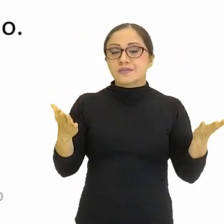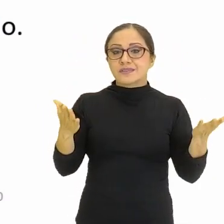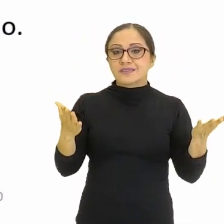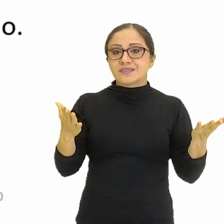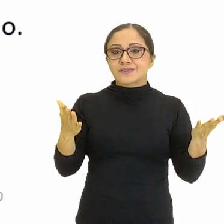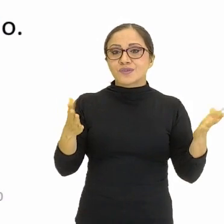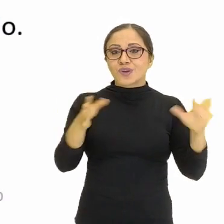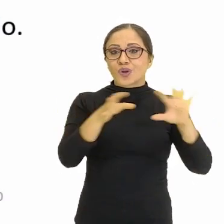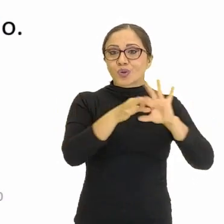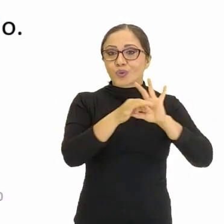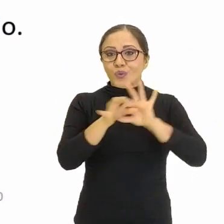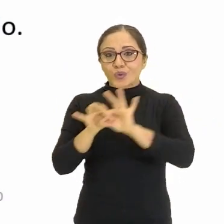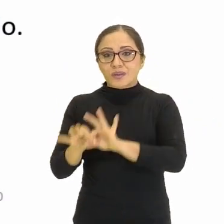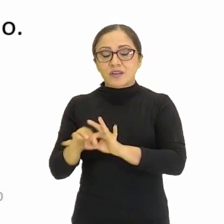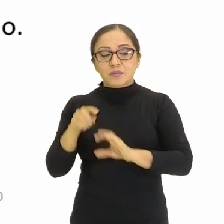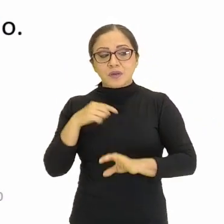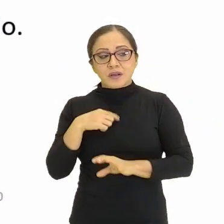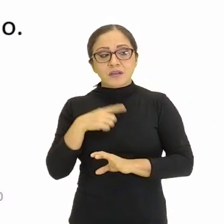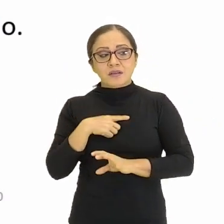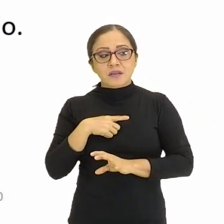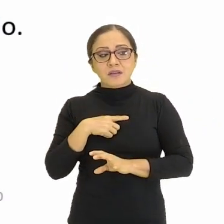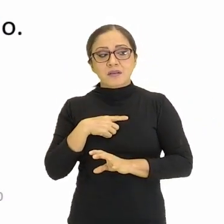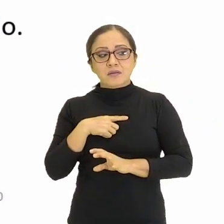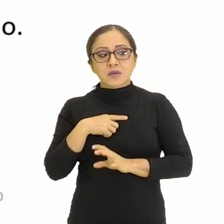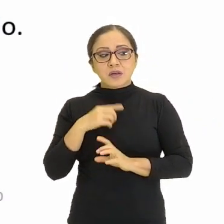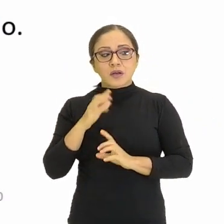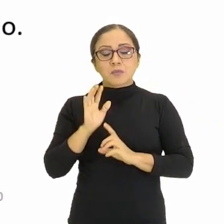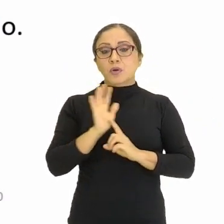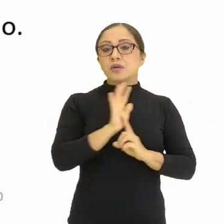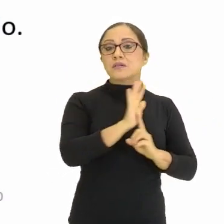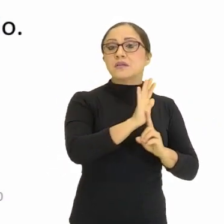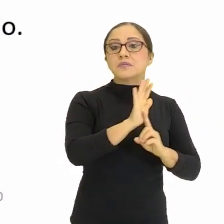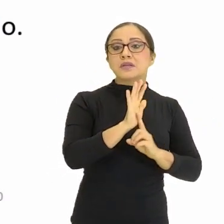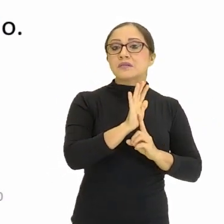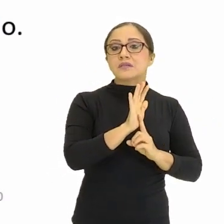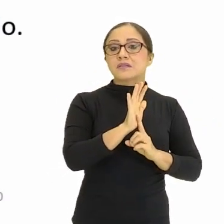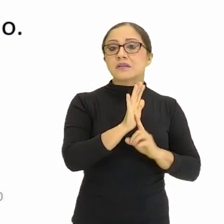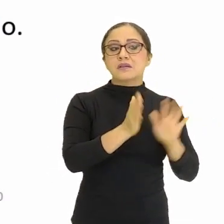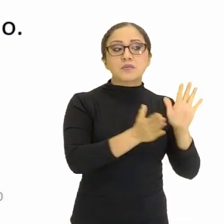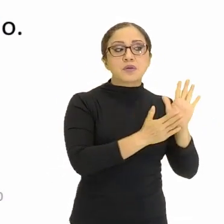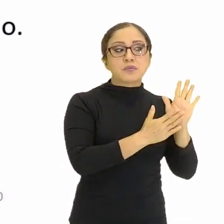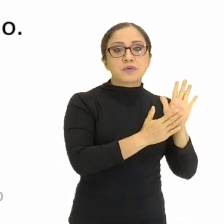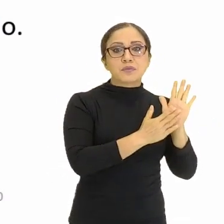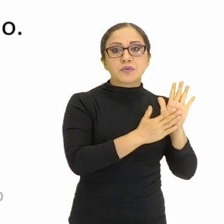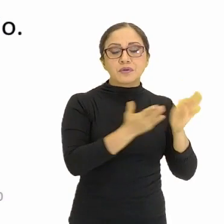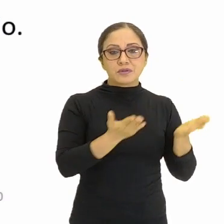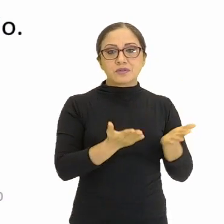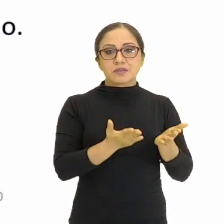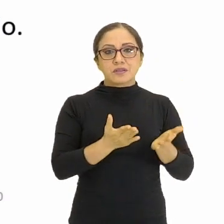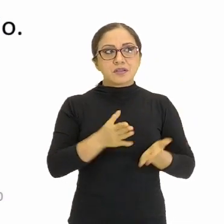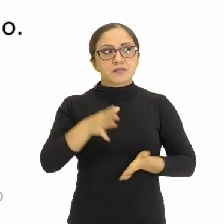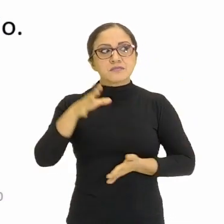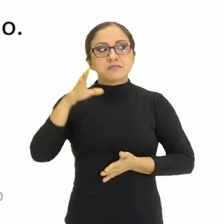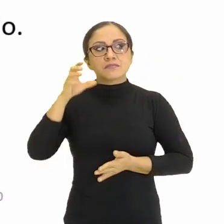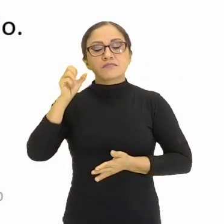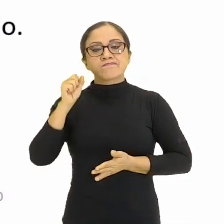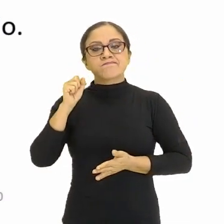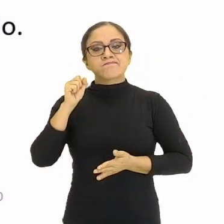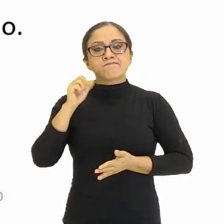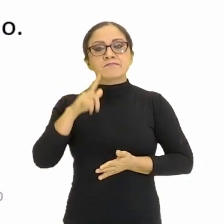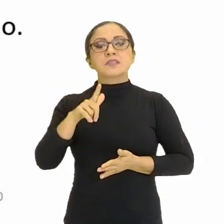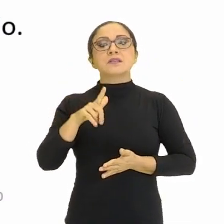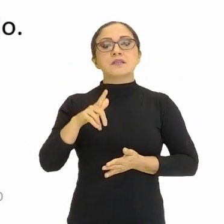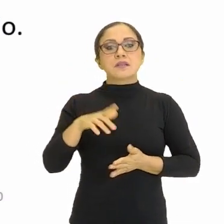intervenção. Então, não é só ouvir. É uma escuta diferenciada, uma escuta ativa, tá? A